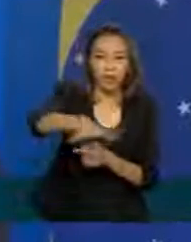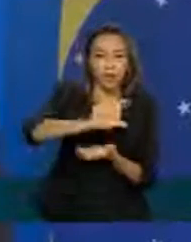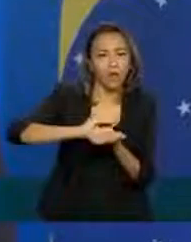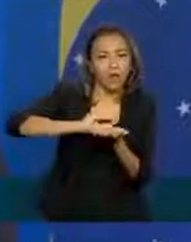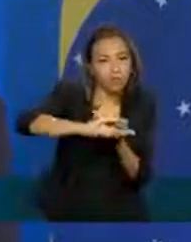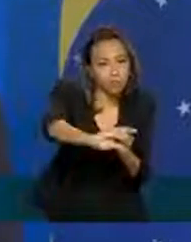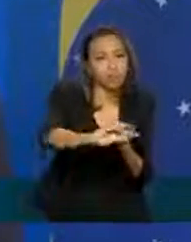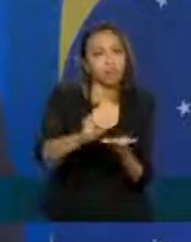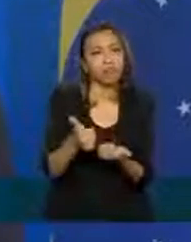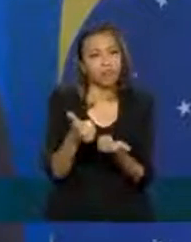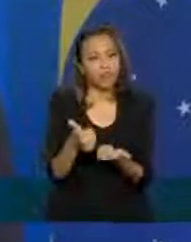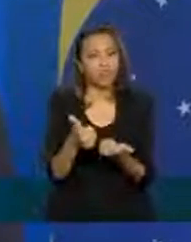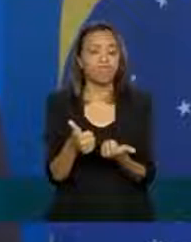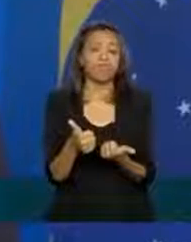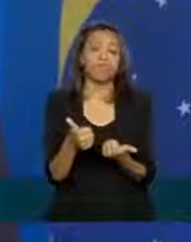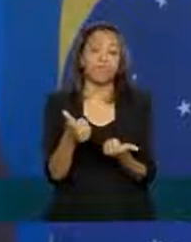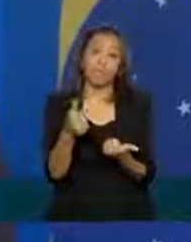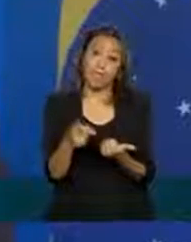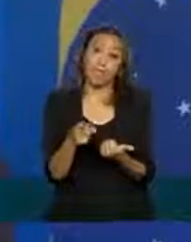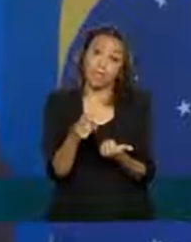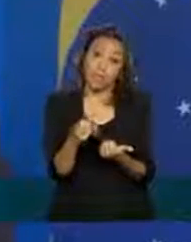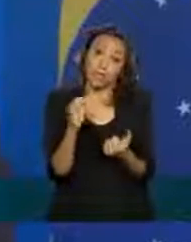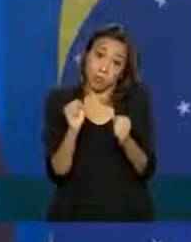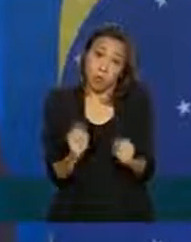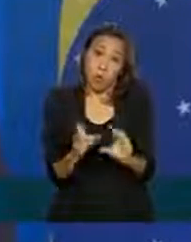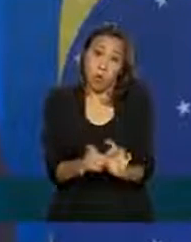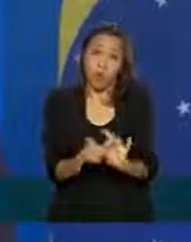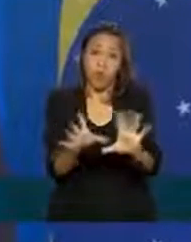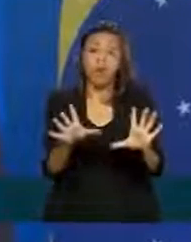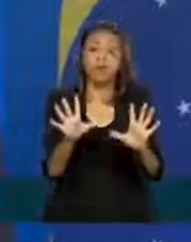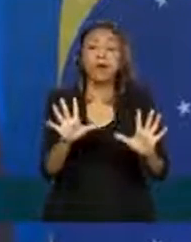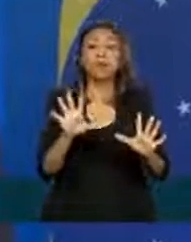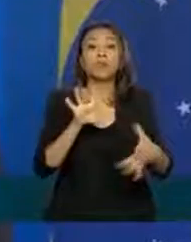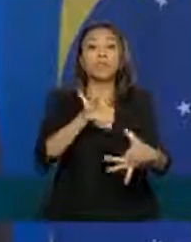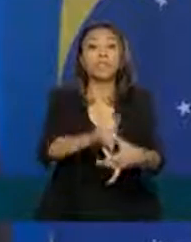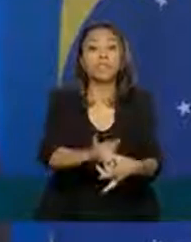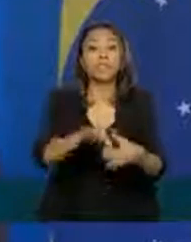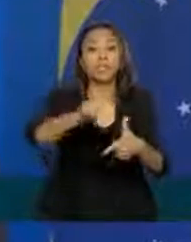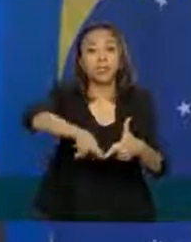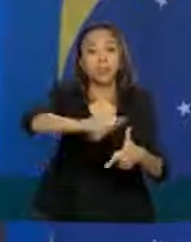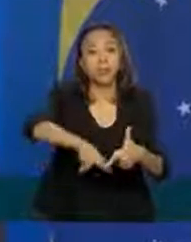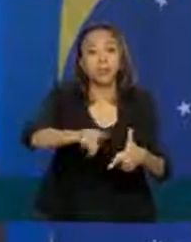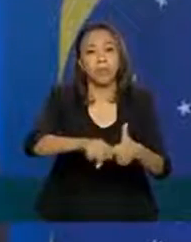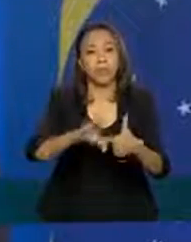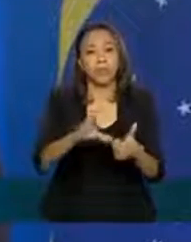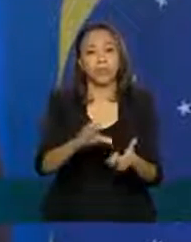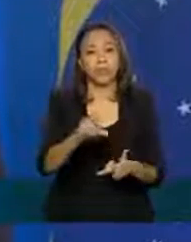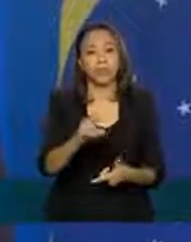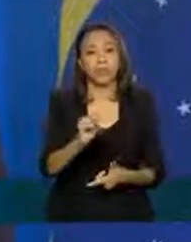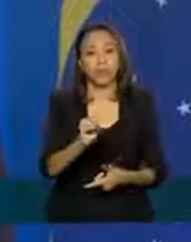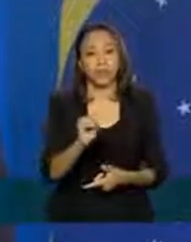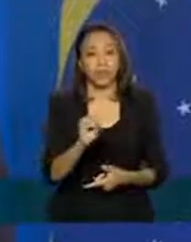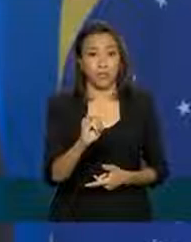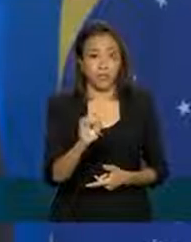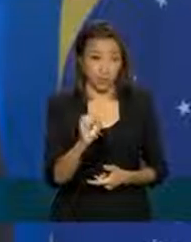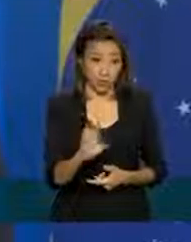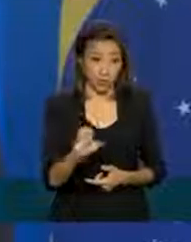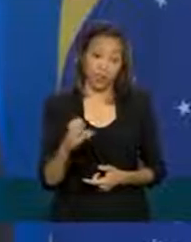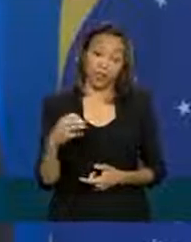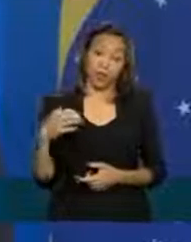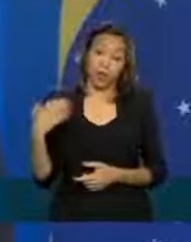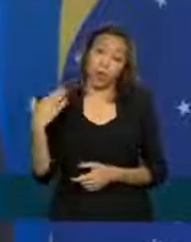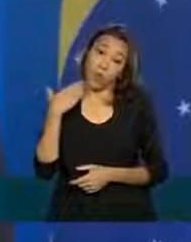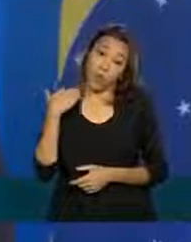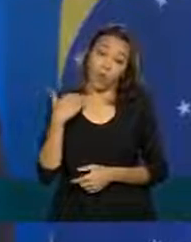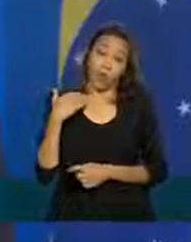ser acionada em cenários de crise como o nós estamos vivendo hoje ou seja, a ideia não é que o Banco Central tenha sempre essa autonomia mas que em